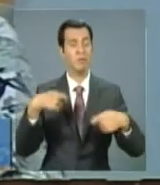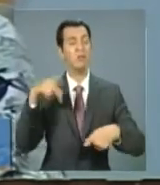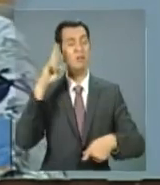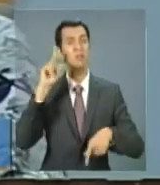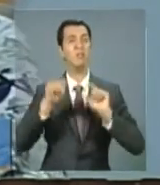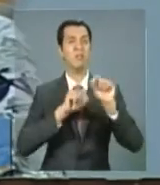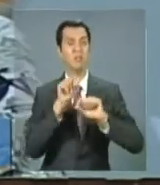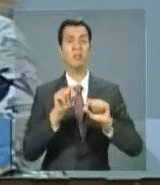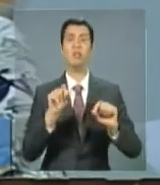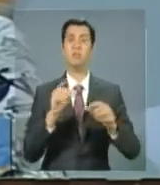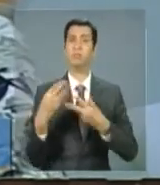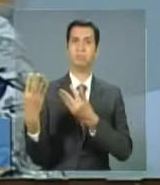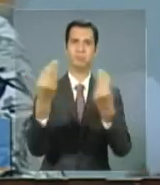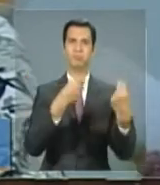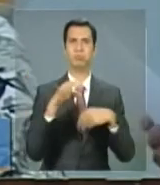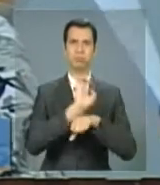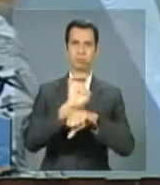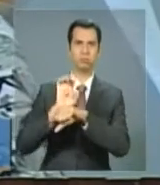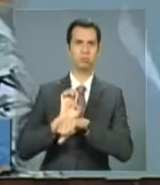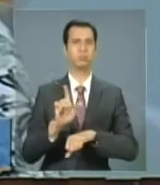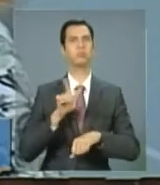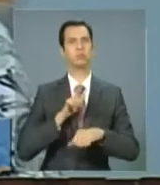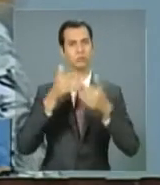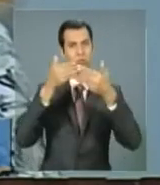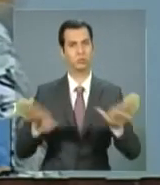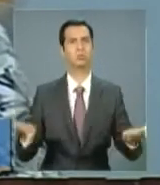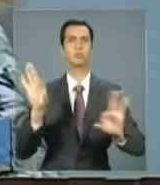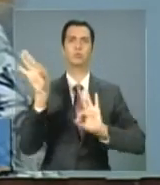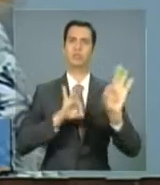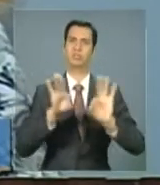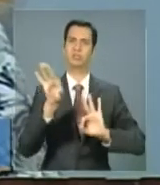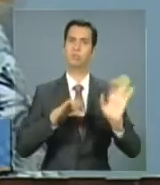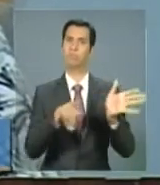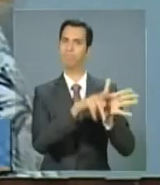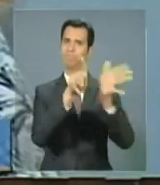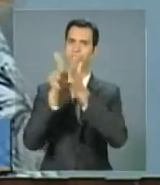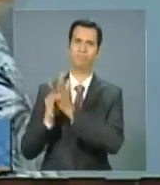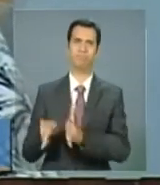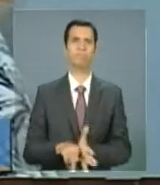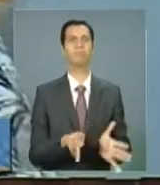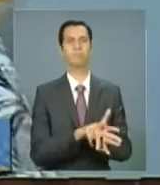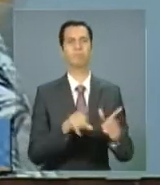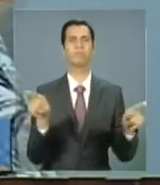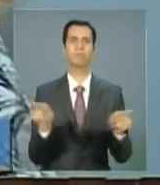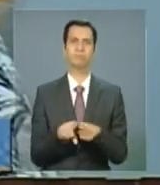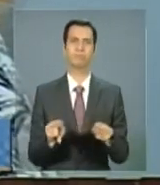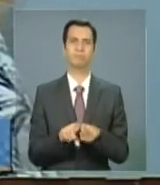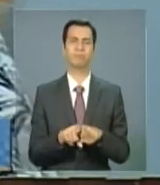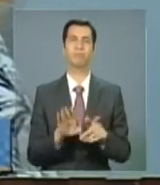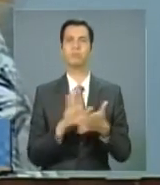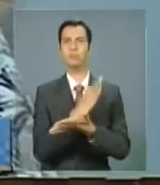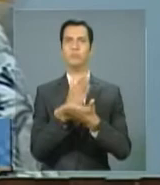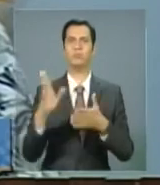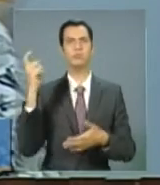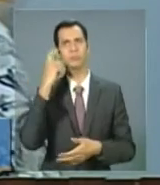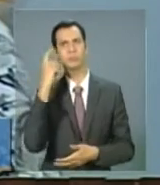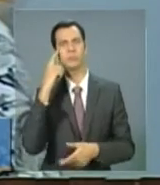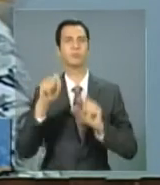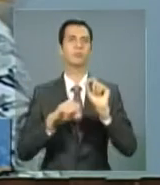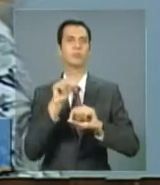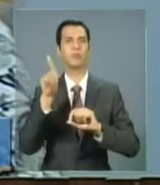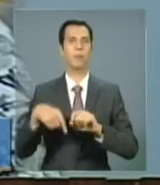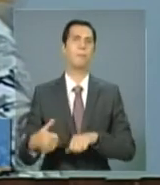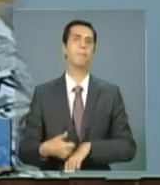lançando seus planos, alguns estados estão lançando não só planos com ações de melhorar os serviços